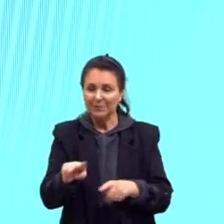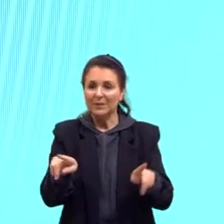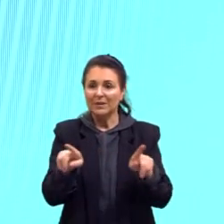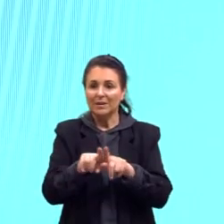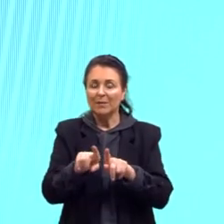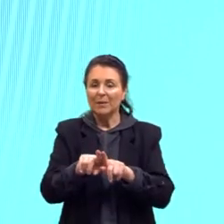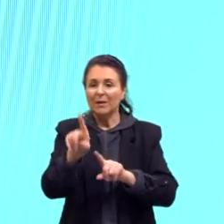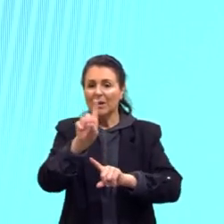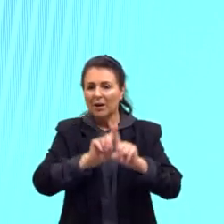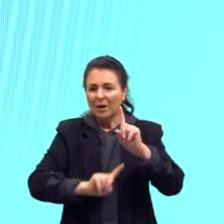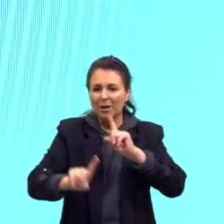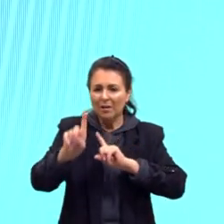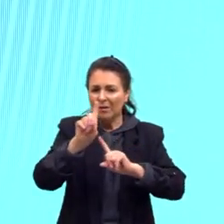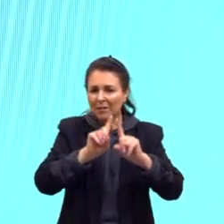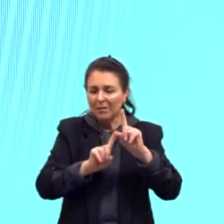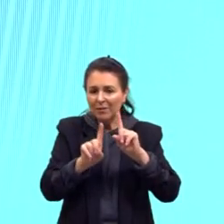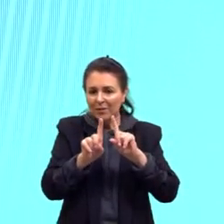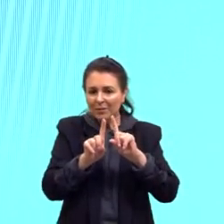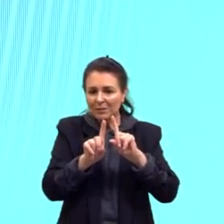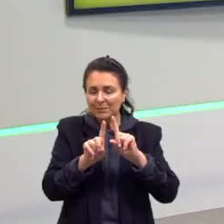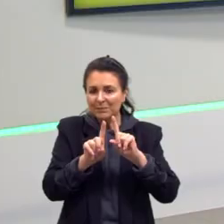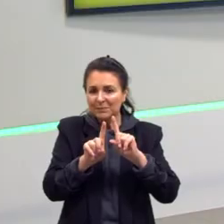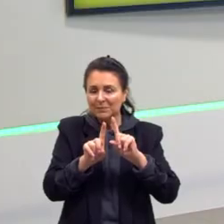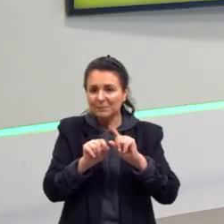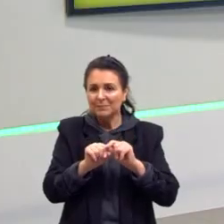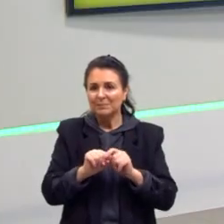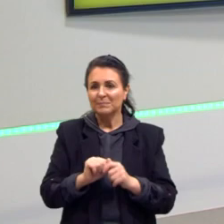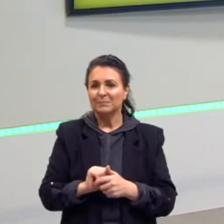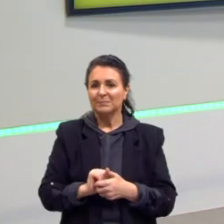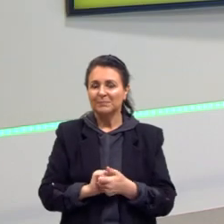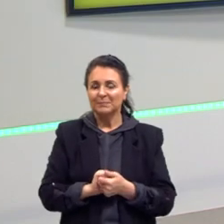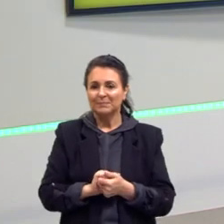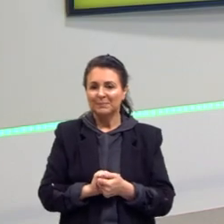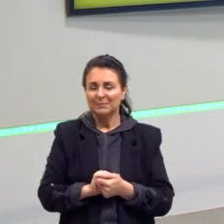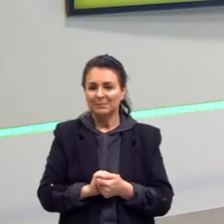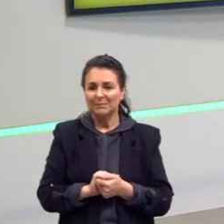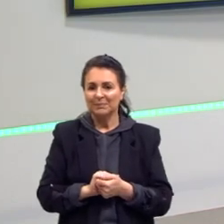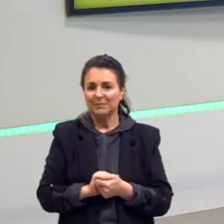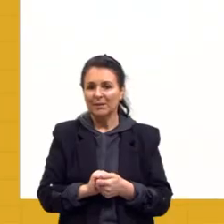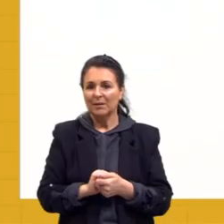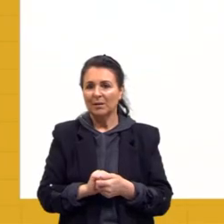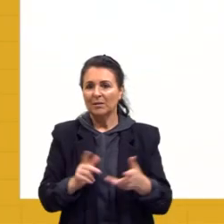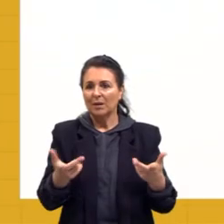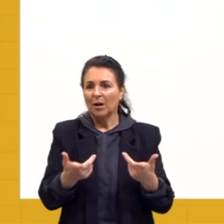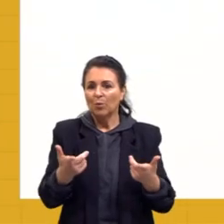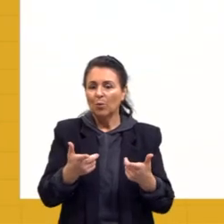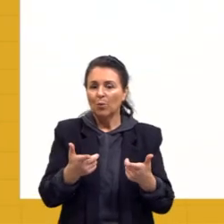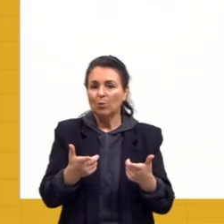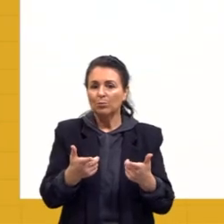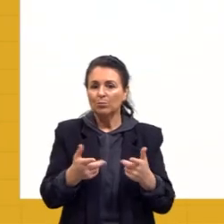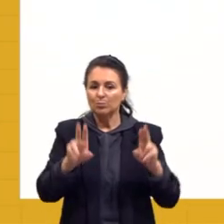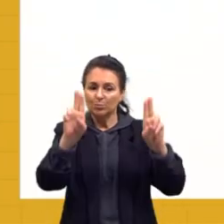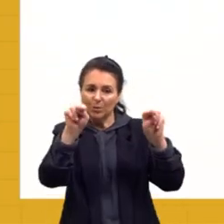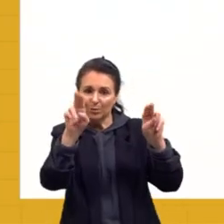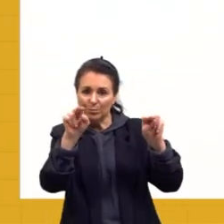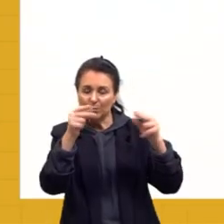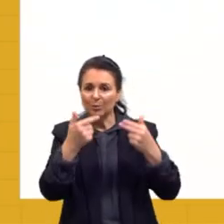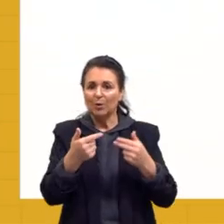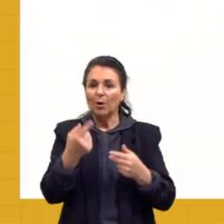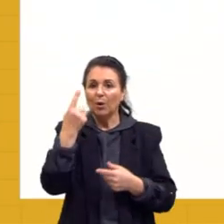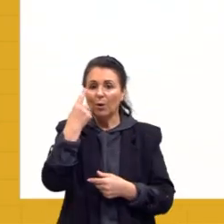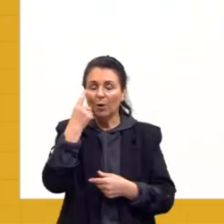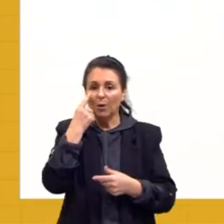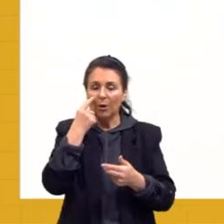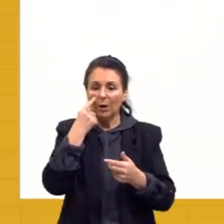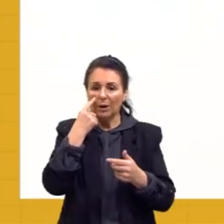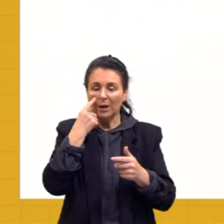algumas, é, alguns relacionados a isso, né, alguns tópicos aqui. Vamos pegar lá o